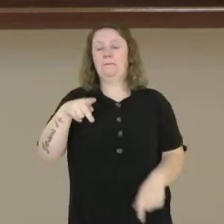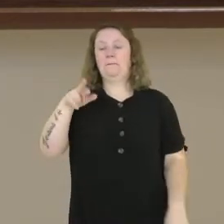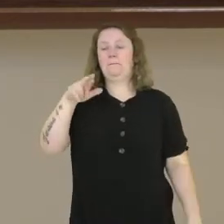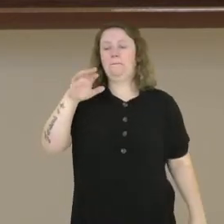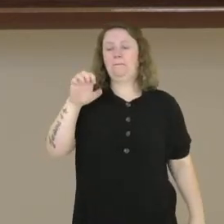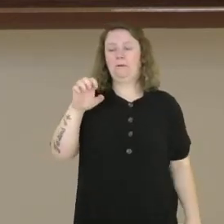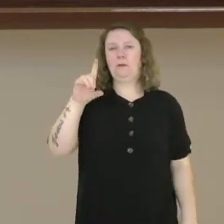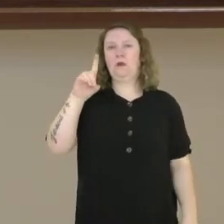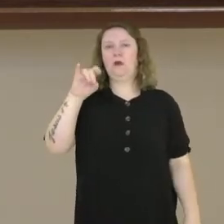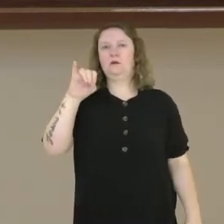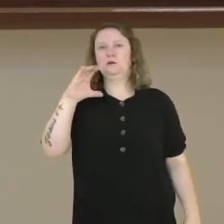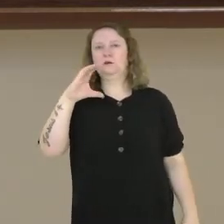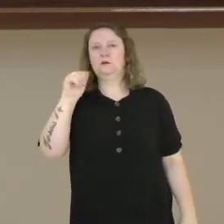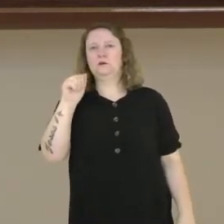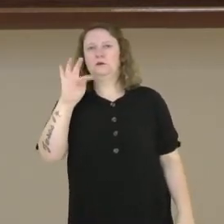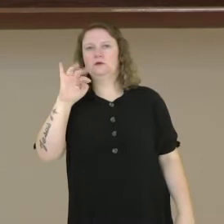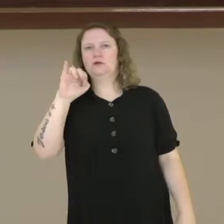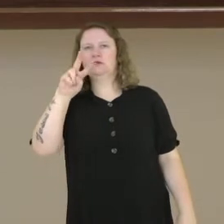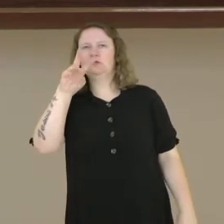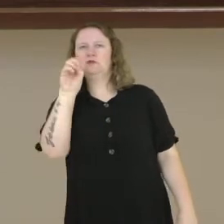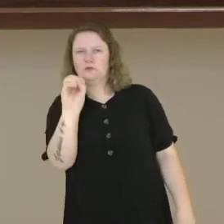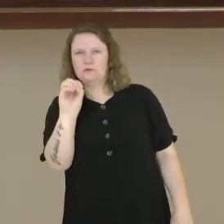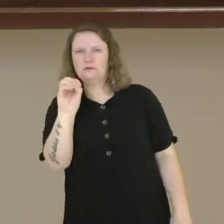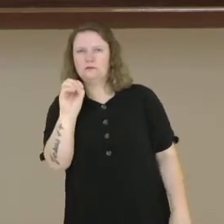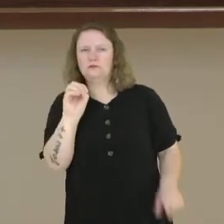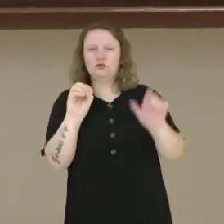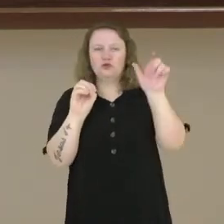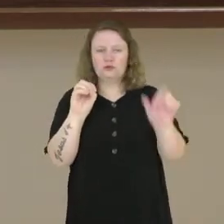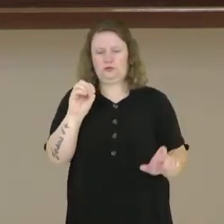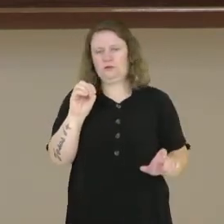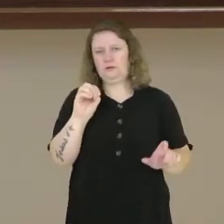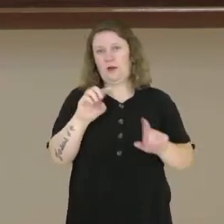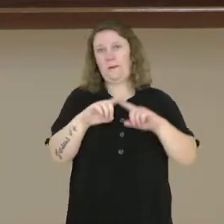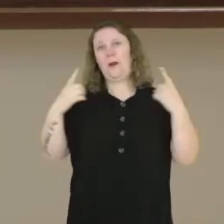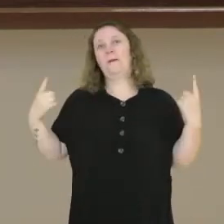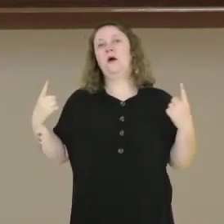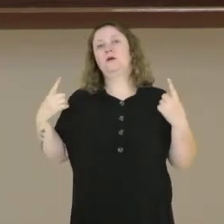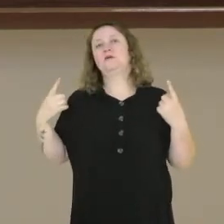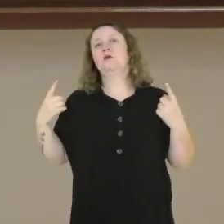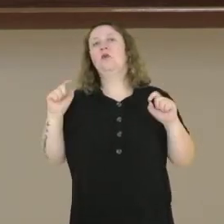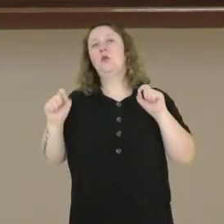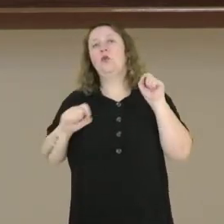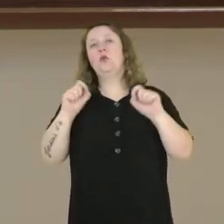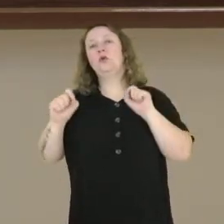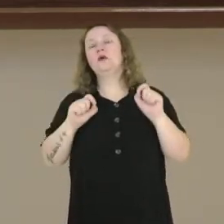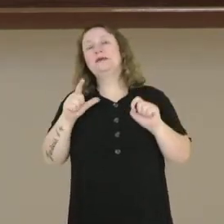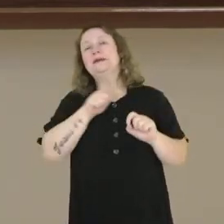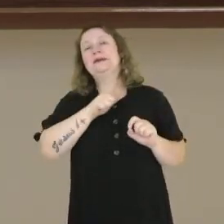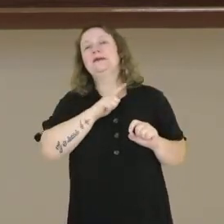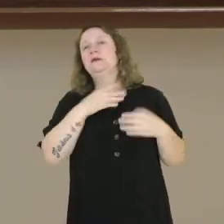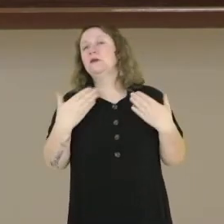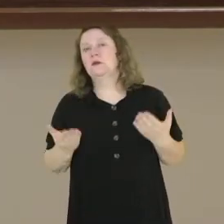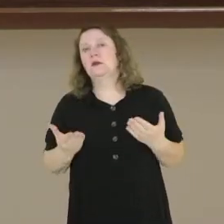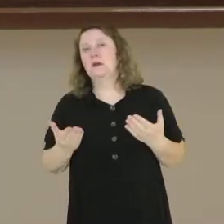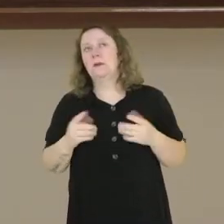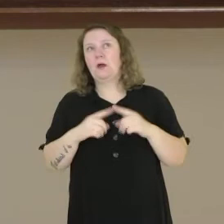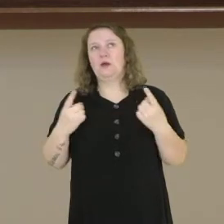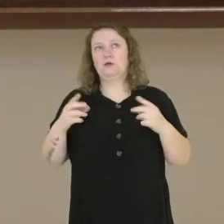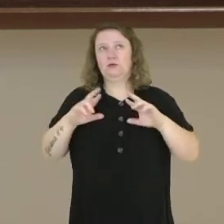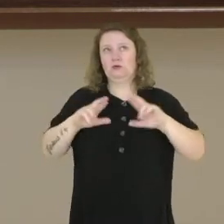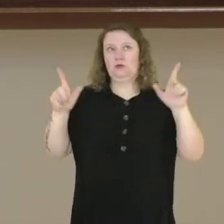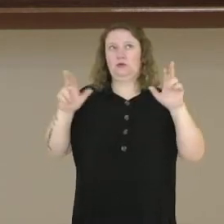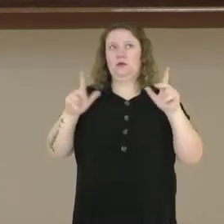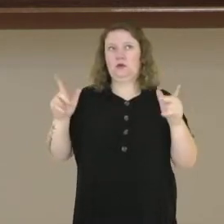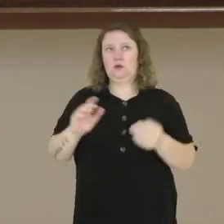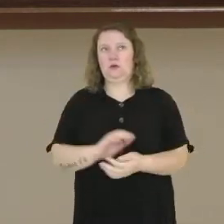ligação? Predicativo do sujeito. Nesse caso aqui, eu também tenho um predicativo do sujeito, só que ele está mais desenvolvido. Então, eu